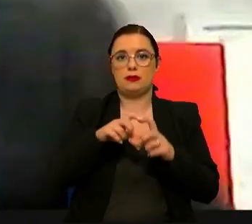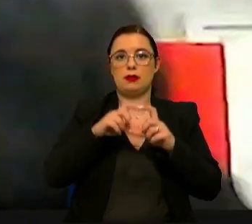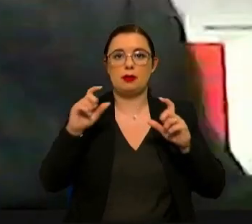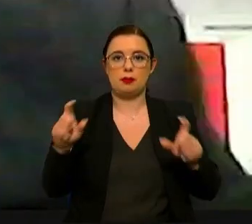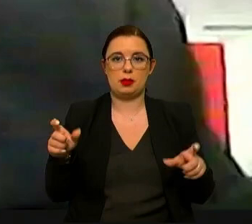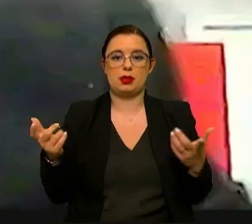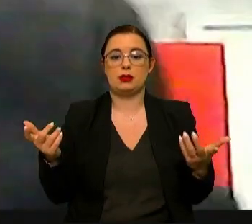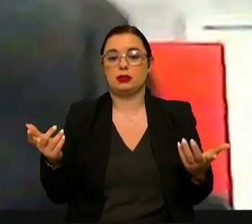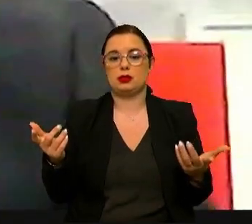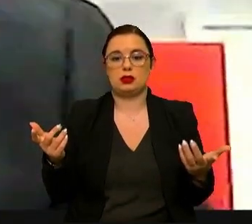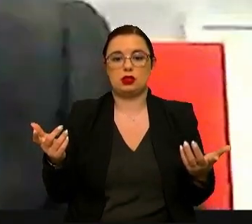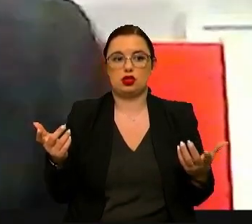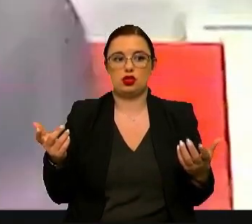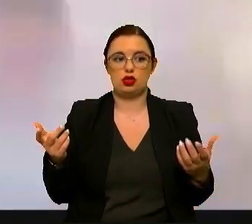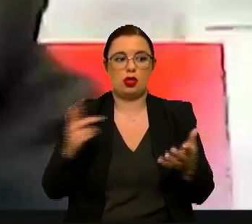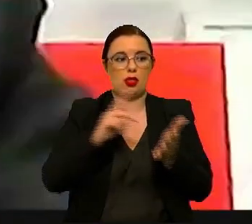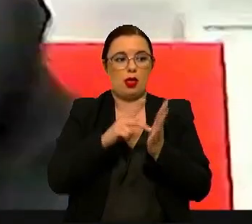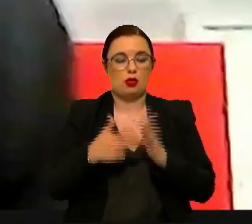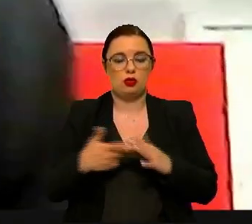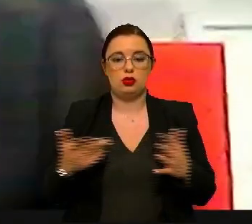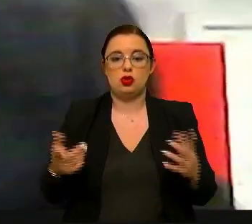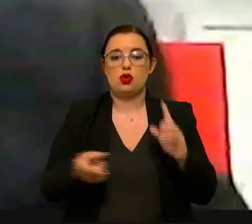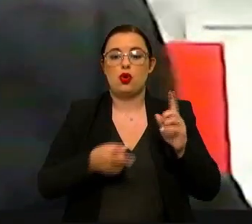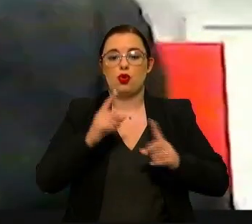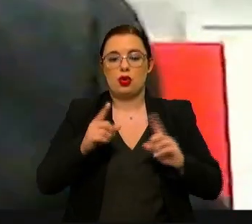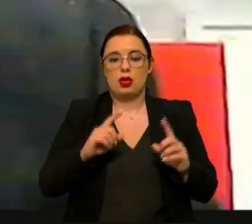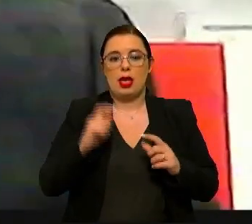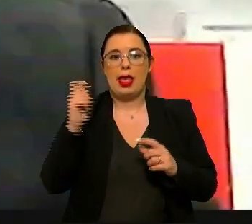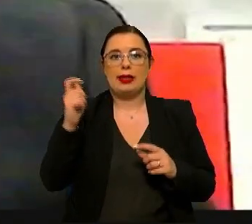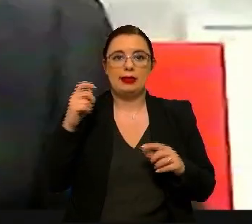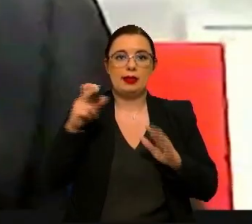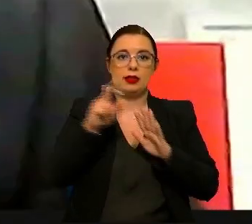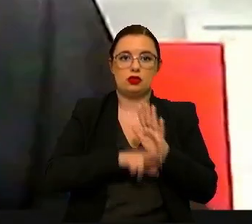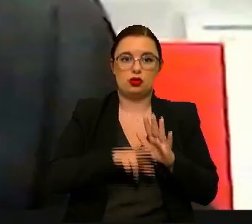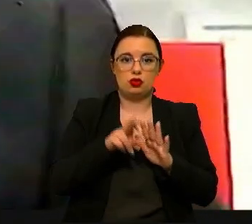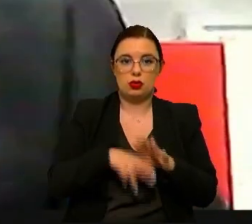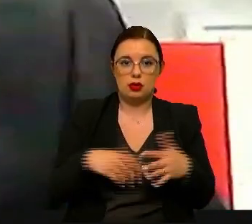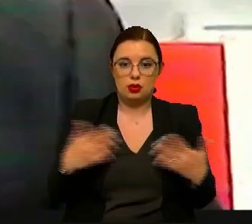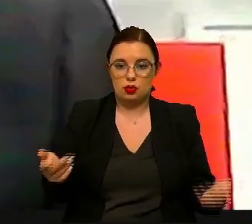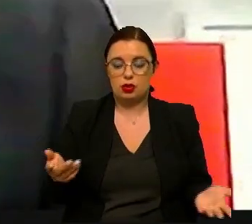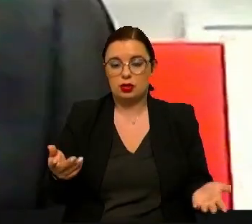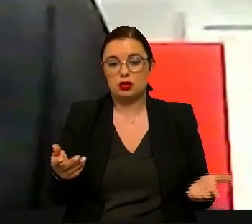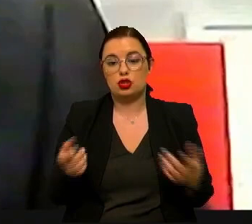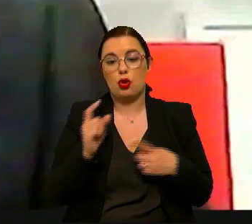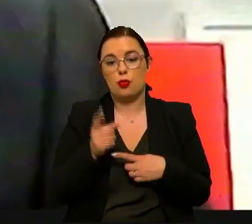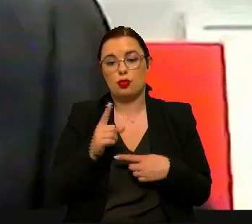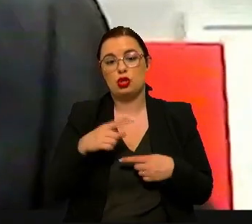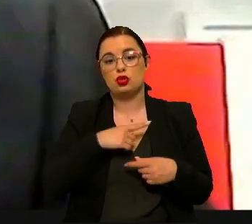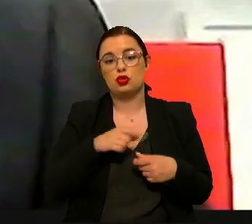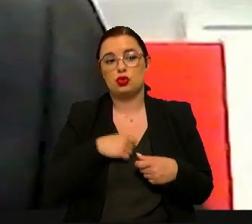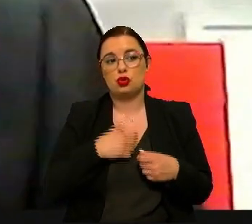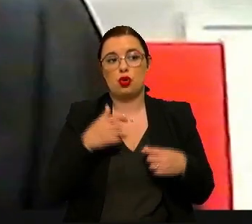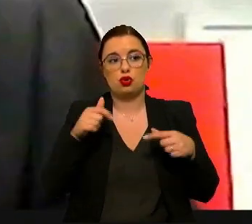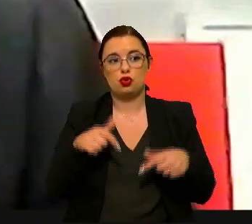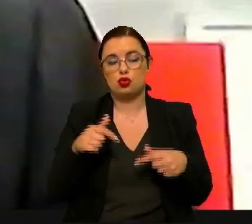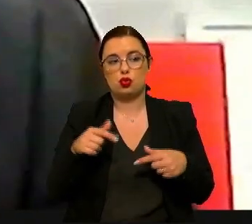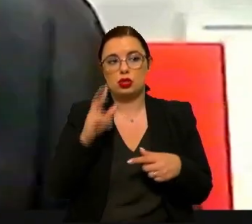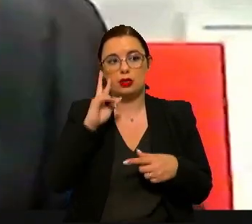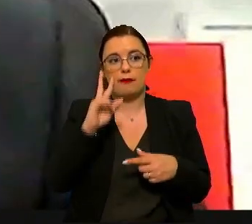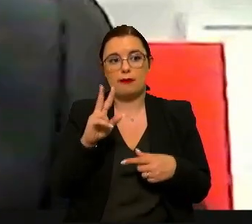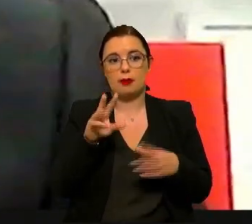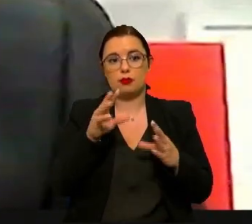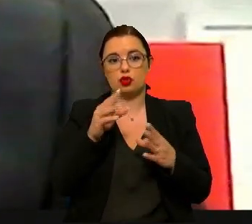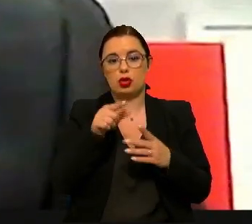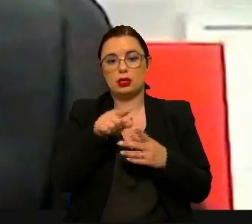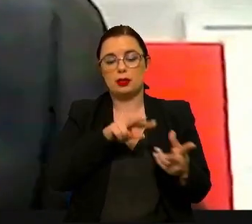tomadoras da tecnologia, o que é que são as entidades reguladoras e como tal nós hoje vemos muito